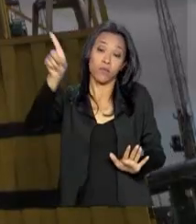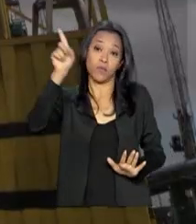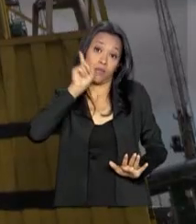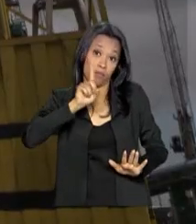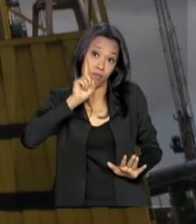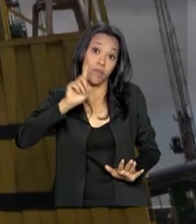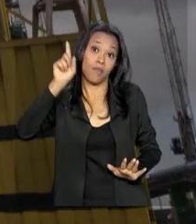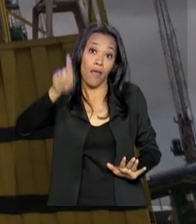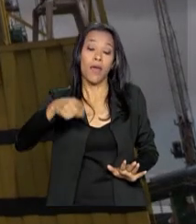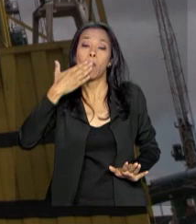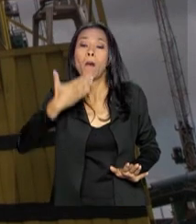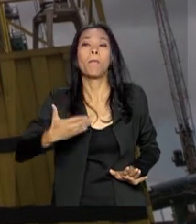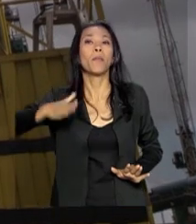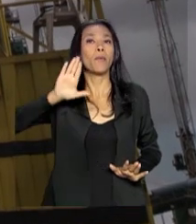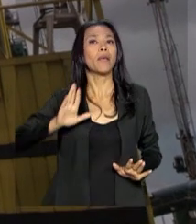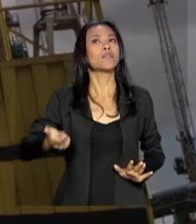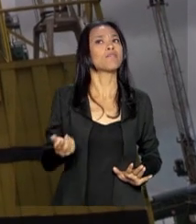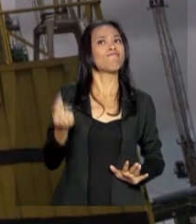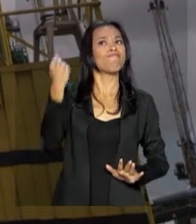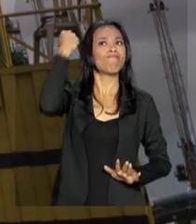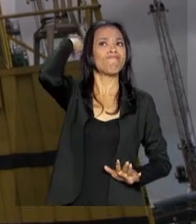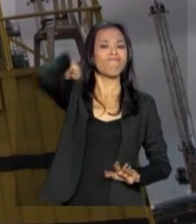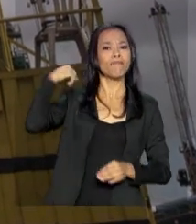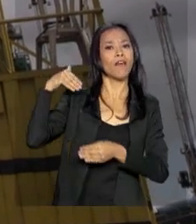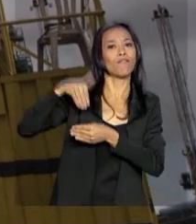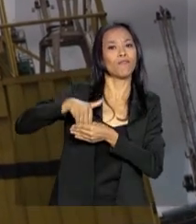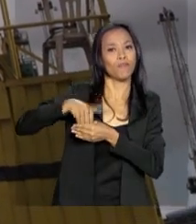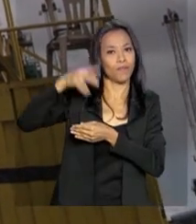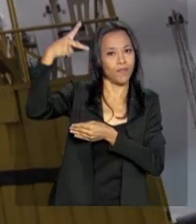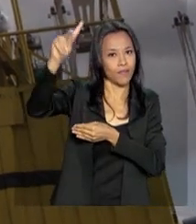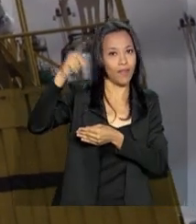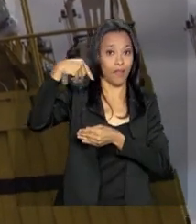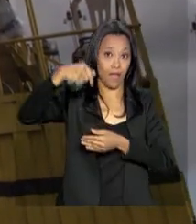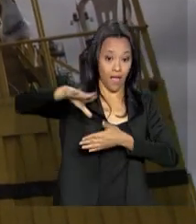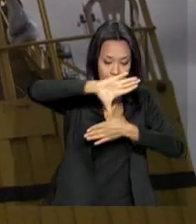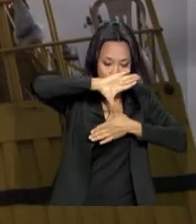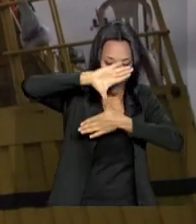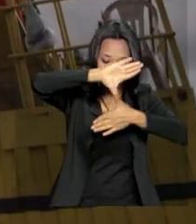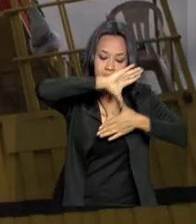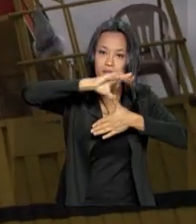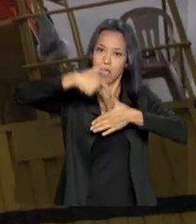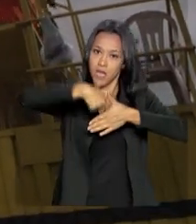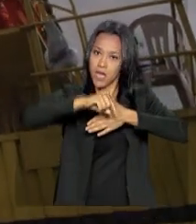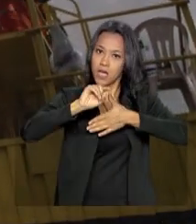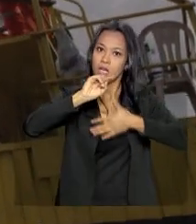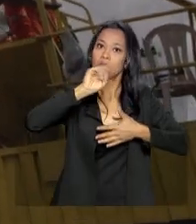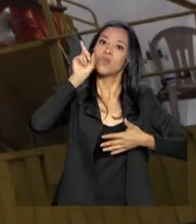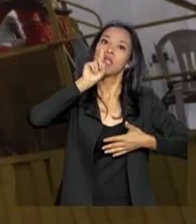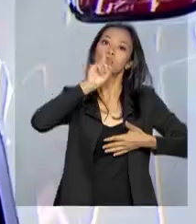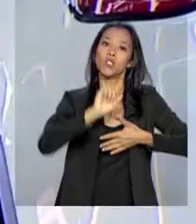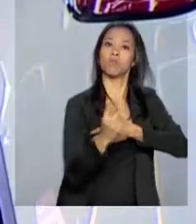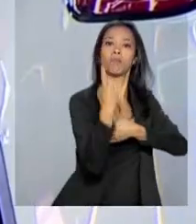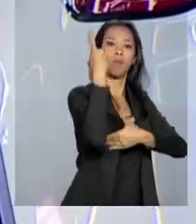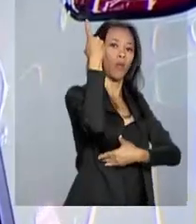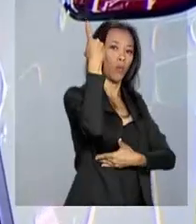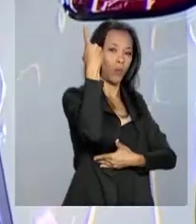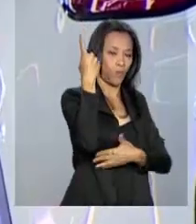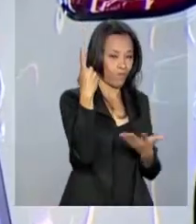era uma promessa, um lema da sua campanha. A América, os Estados Unidos em primeiro lugar.